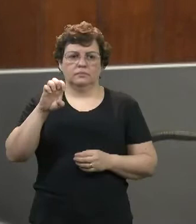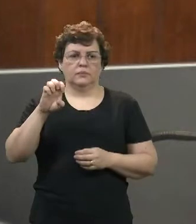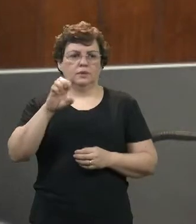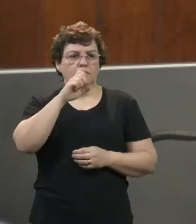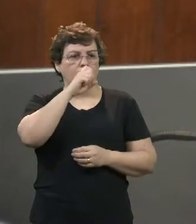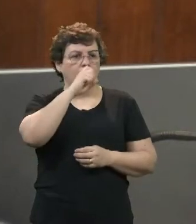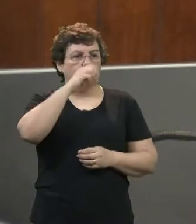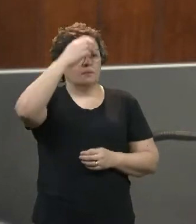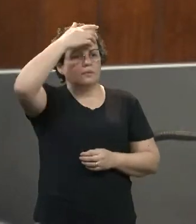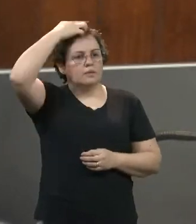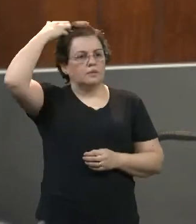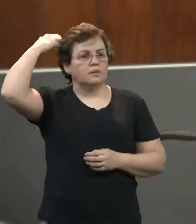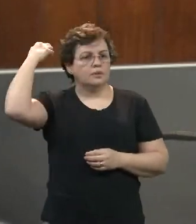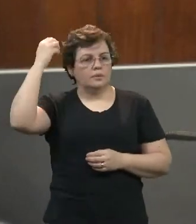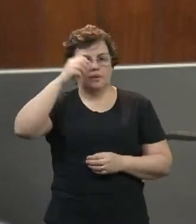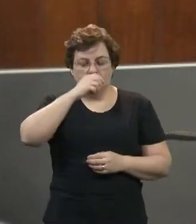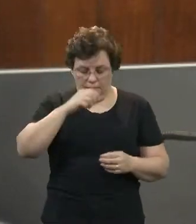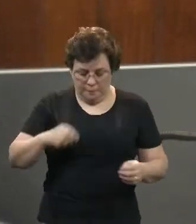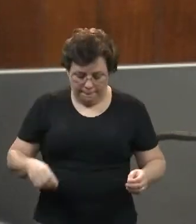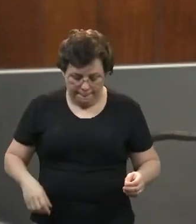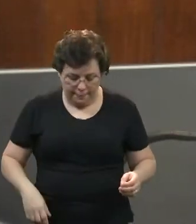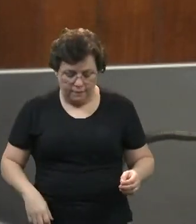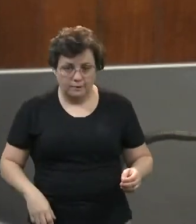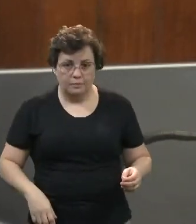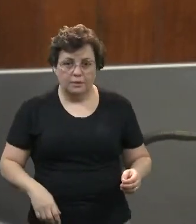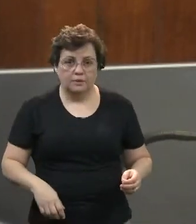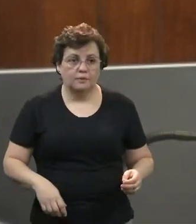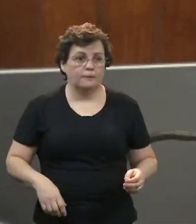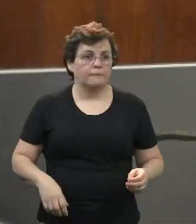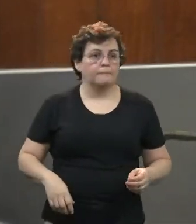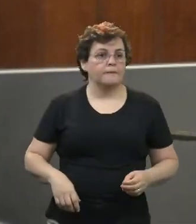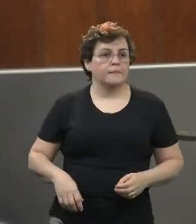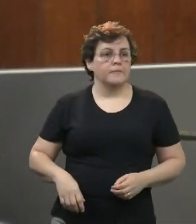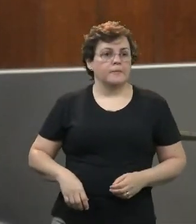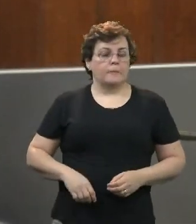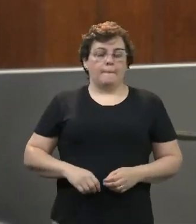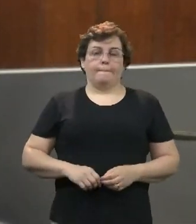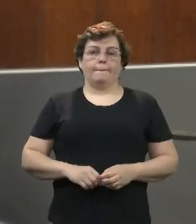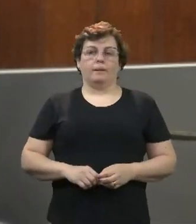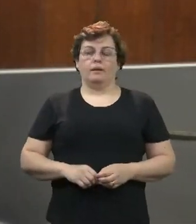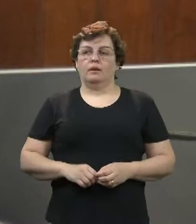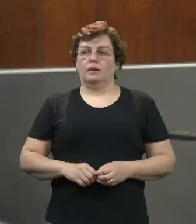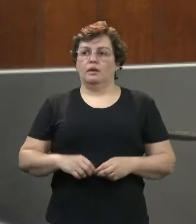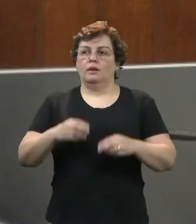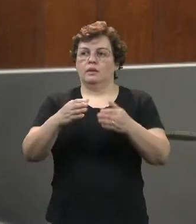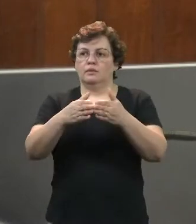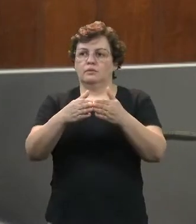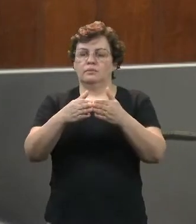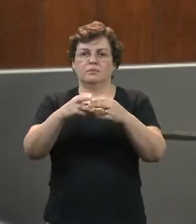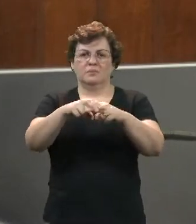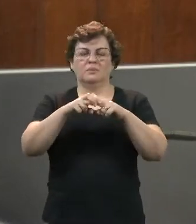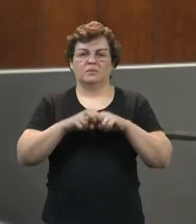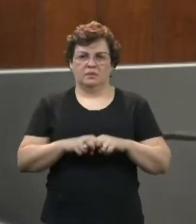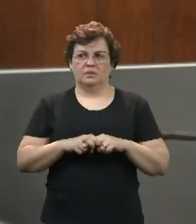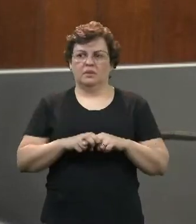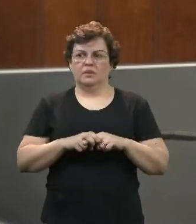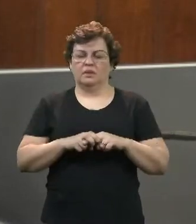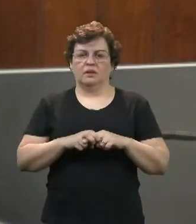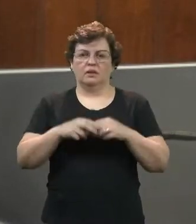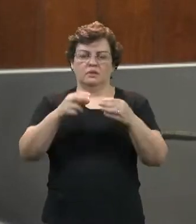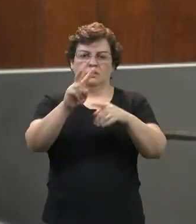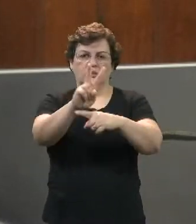sobre a suspensão da cobrança de empréstimos consignados de servidores públicos ativos, inativos e pensionistas